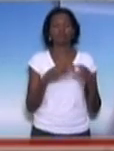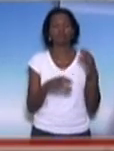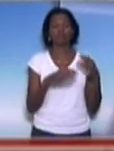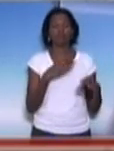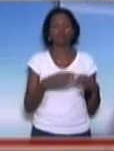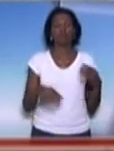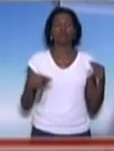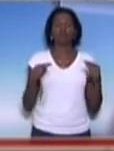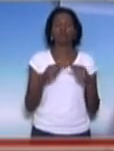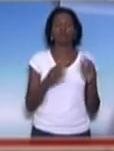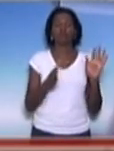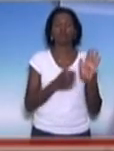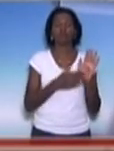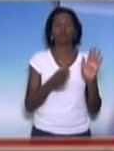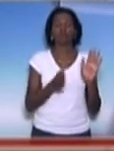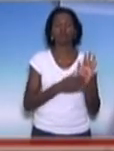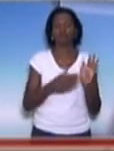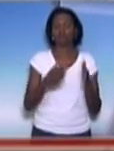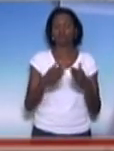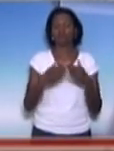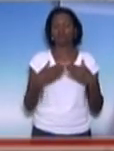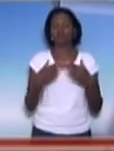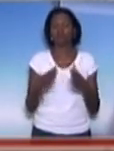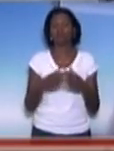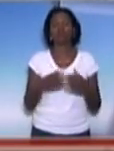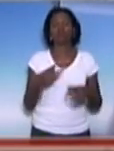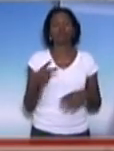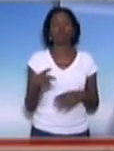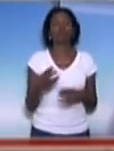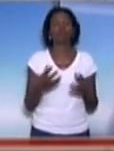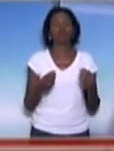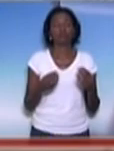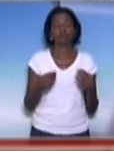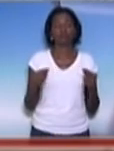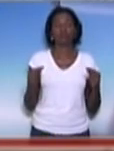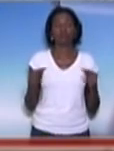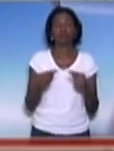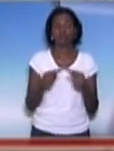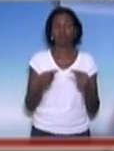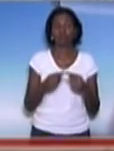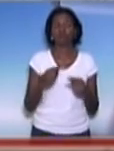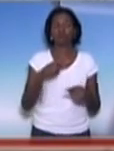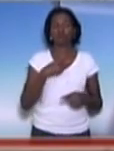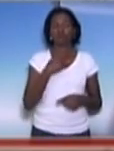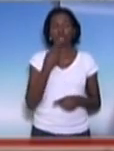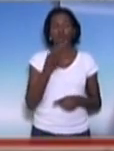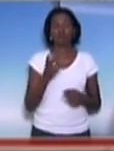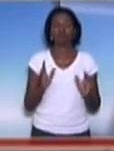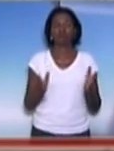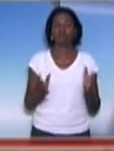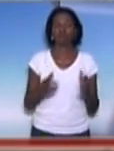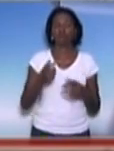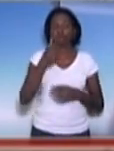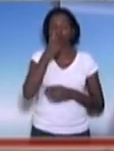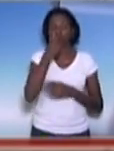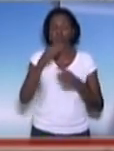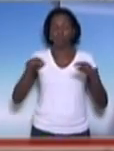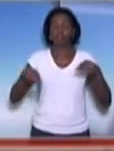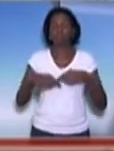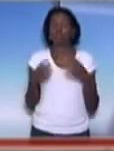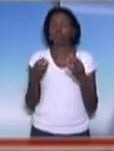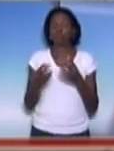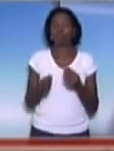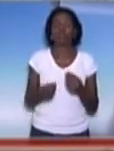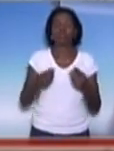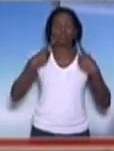diálogos em torno da pauta com as reivindicações. E muitas delas são essas que eu citei aqui. Fim da superlotação de